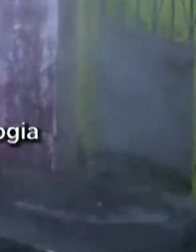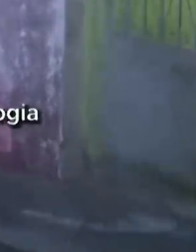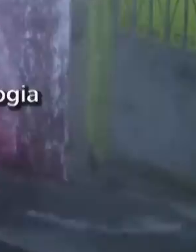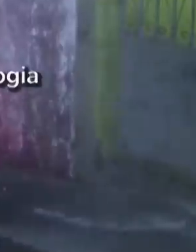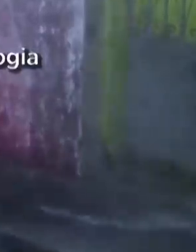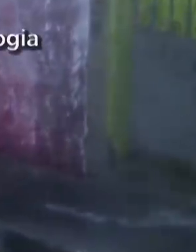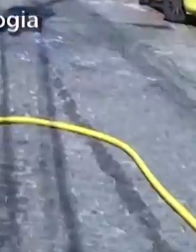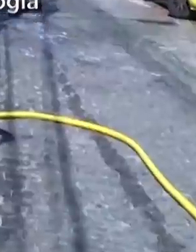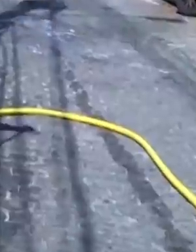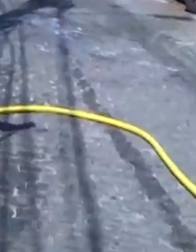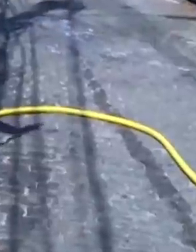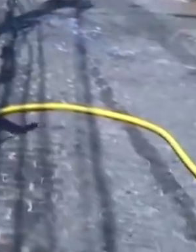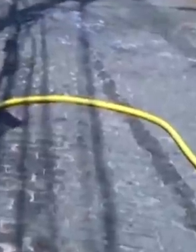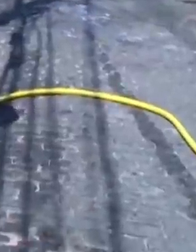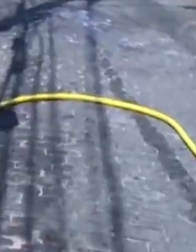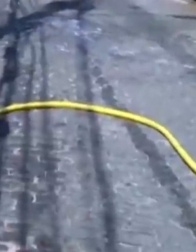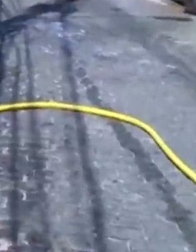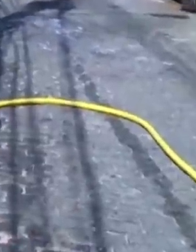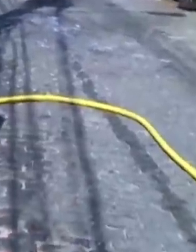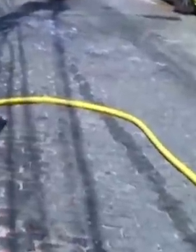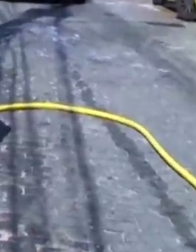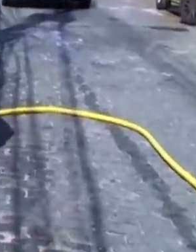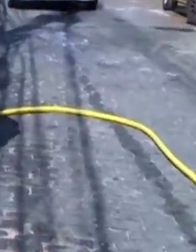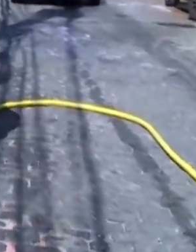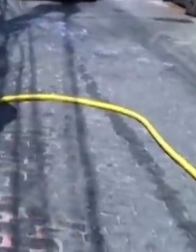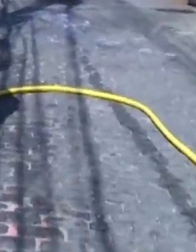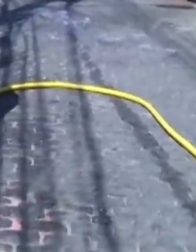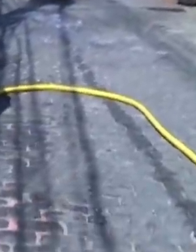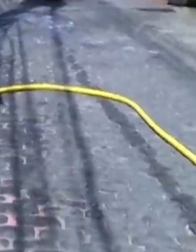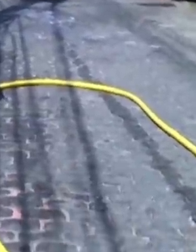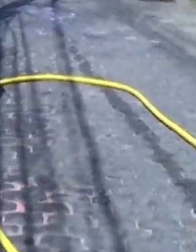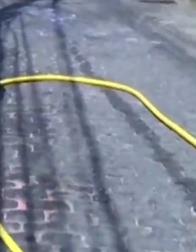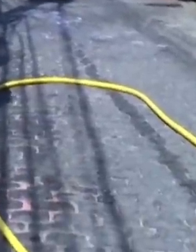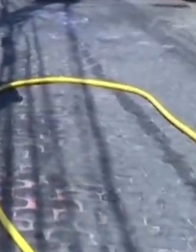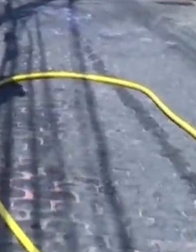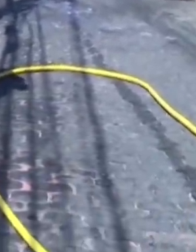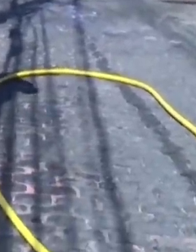Transcrição Tchau,